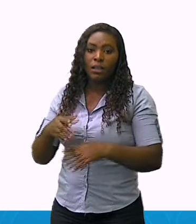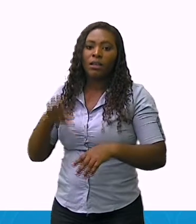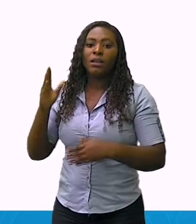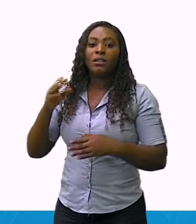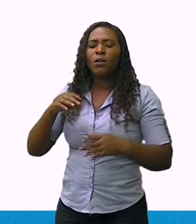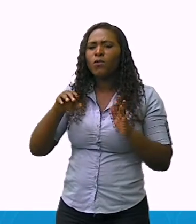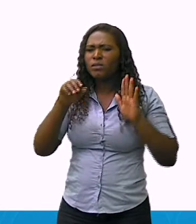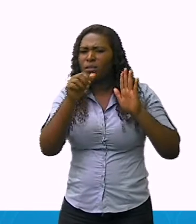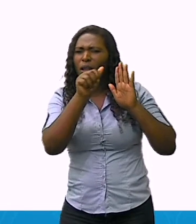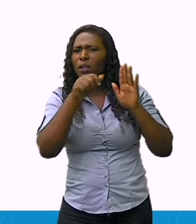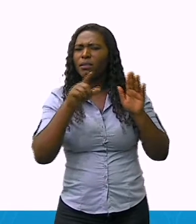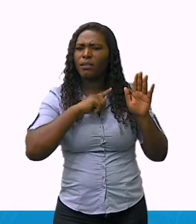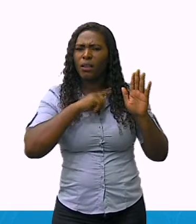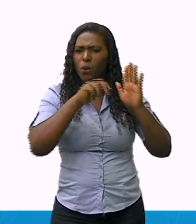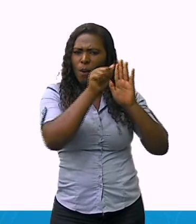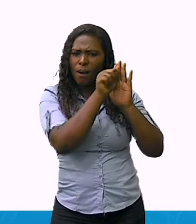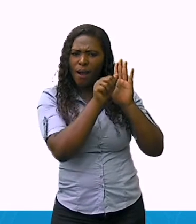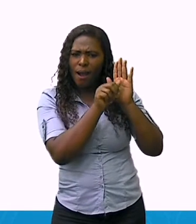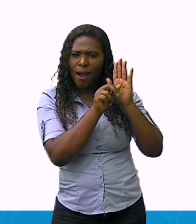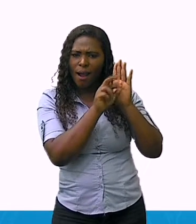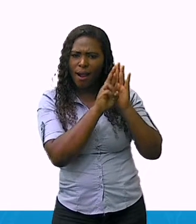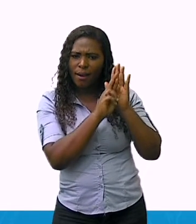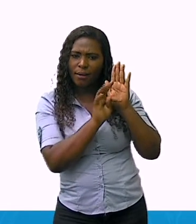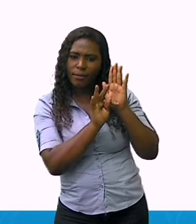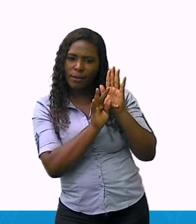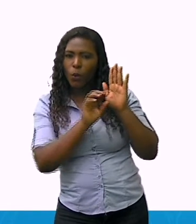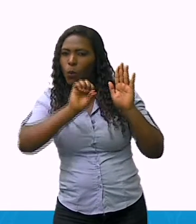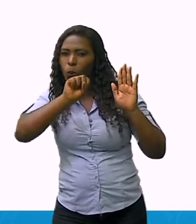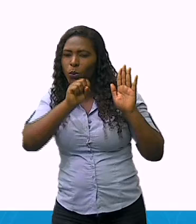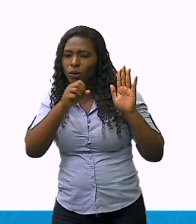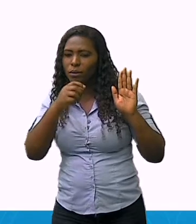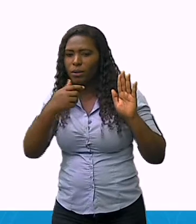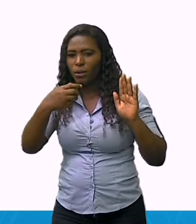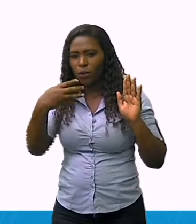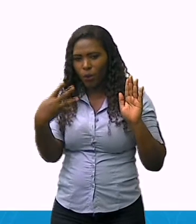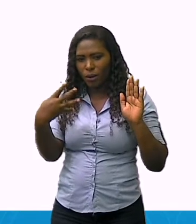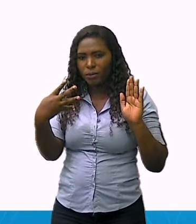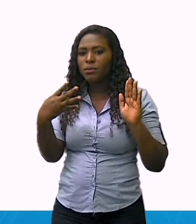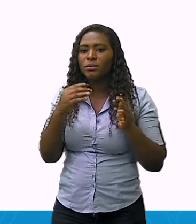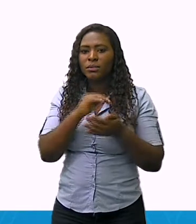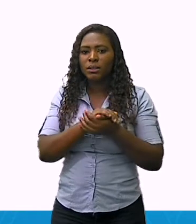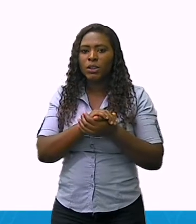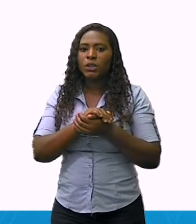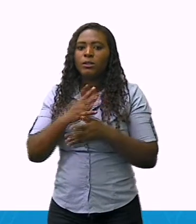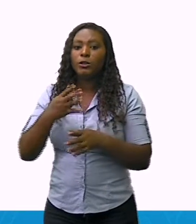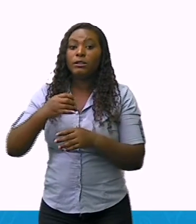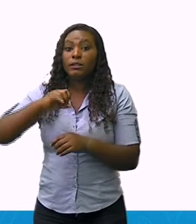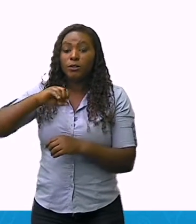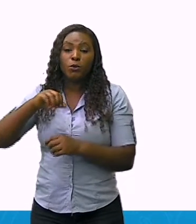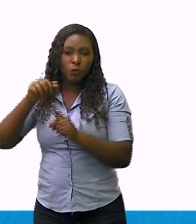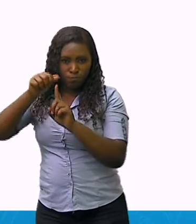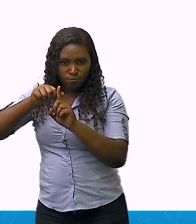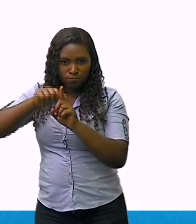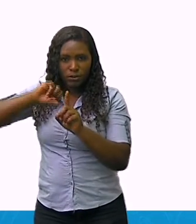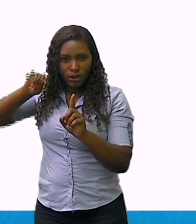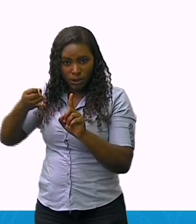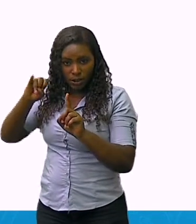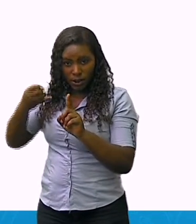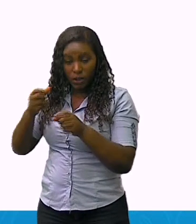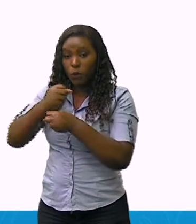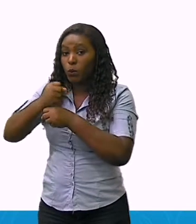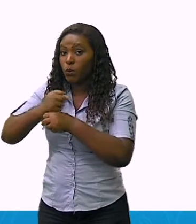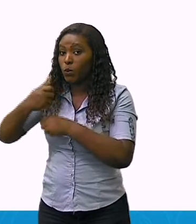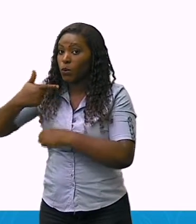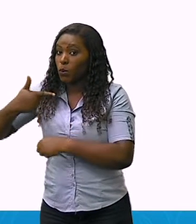janeiro de 2014. Esse grande atrativo do município de Valadares, ele